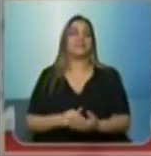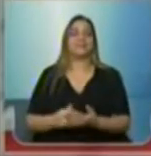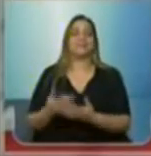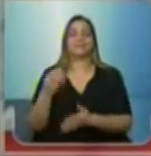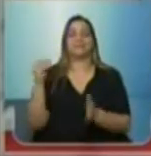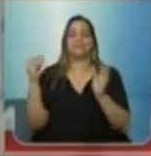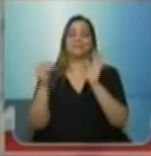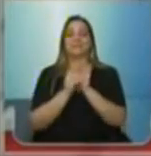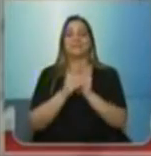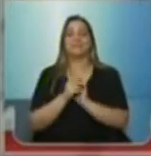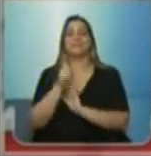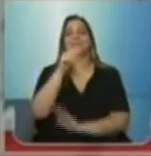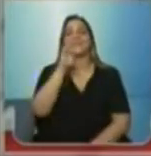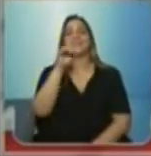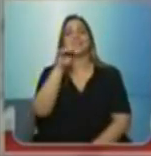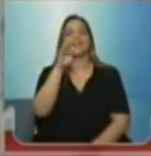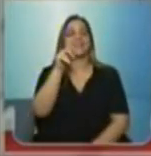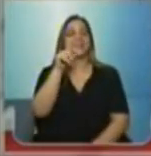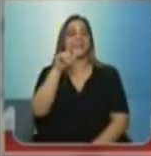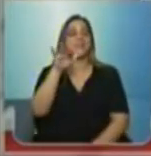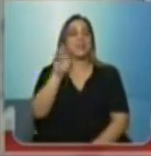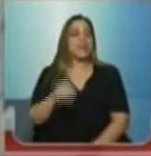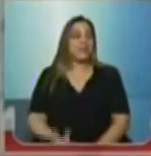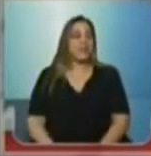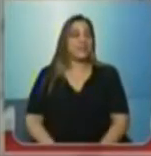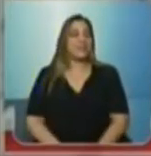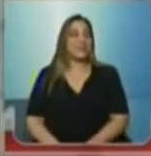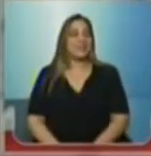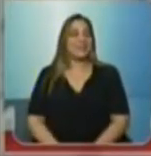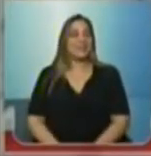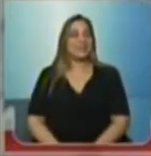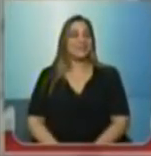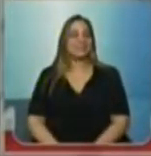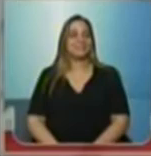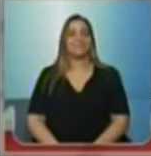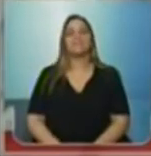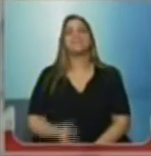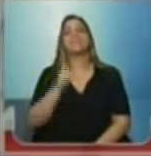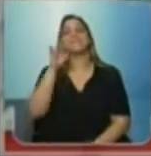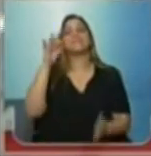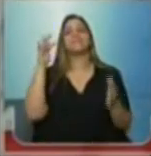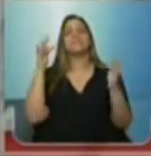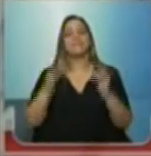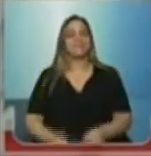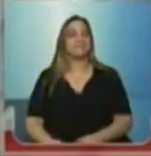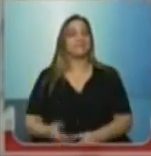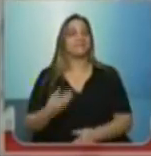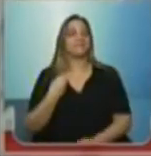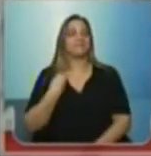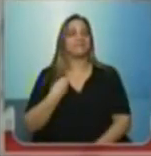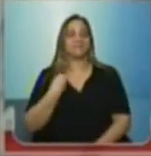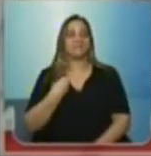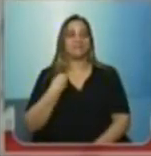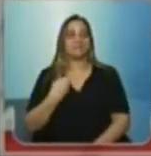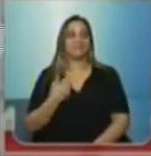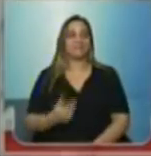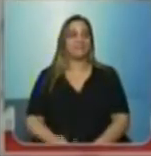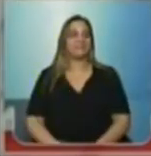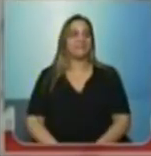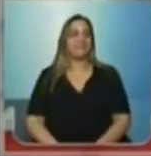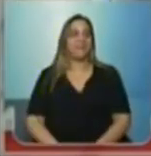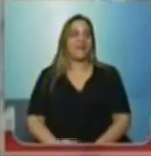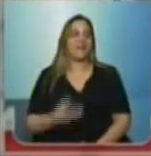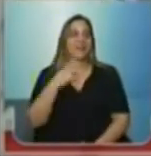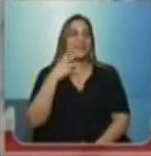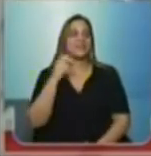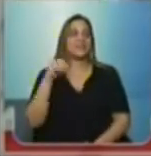colocam, o título é a qualidade social da escola pública, mas no final existe aqui uma verdadeira afronta que